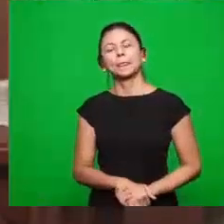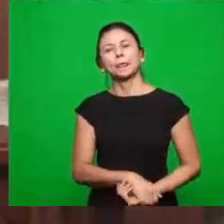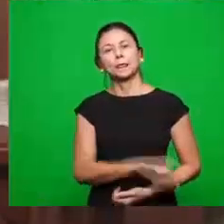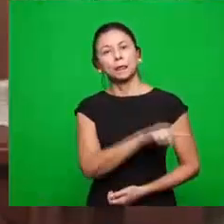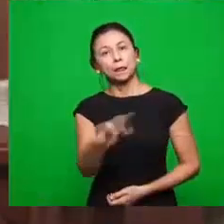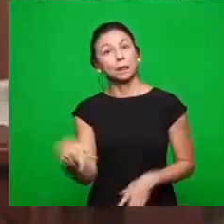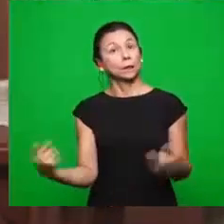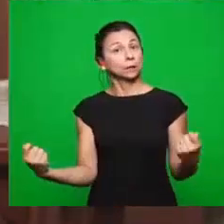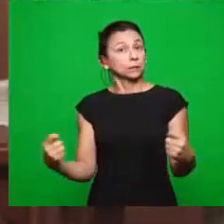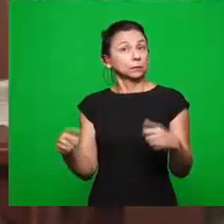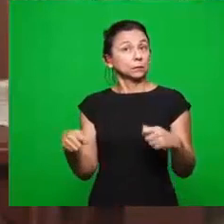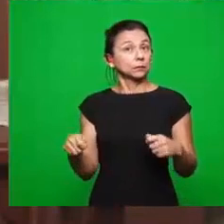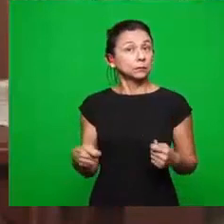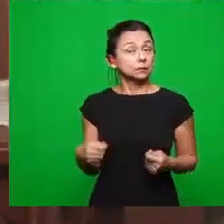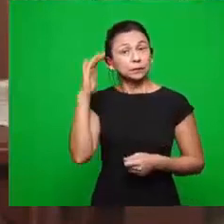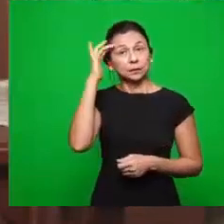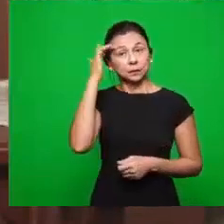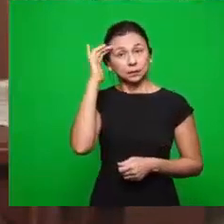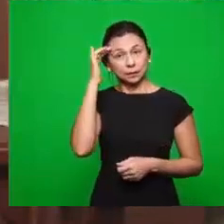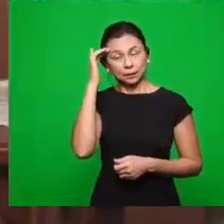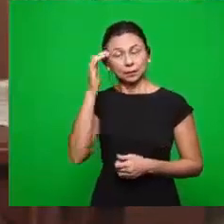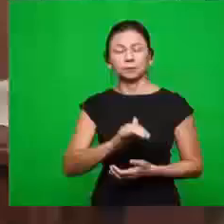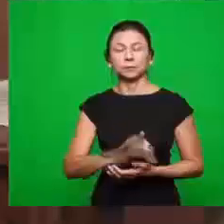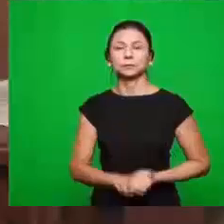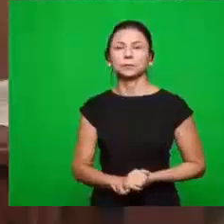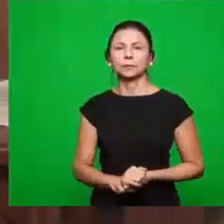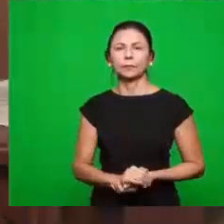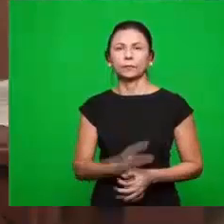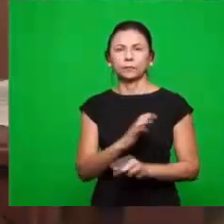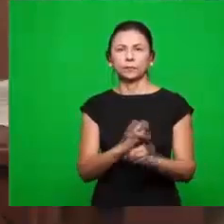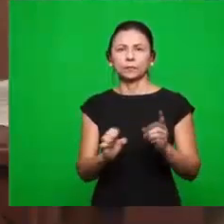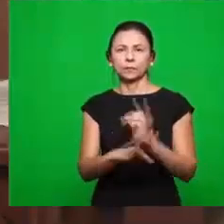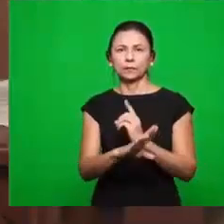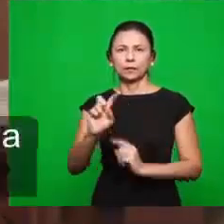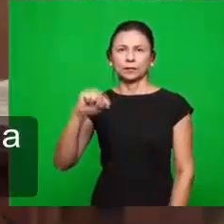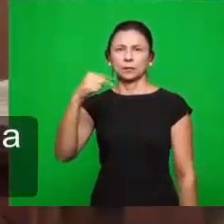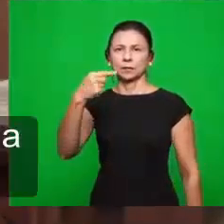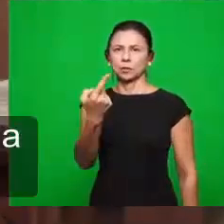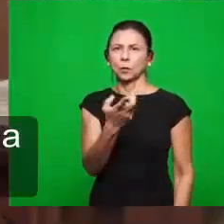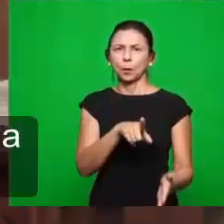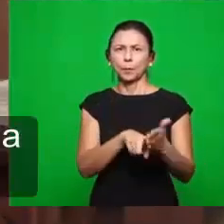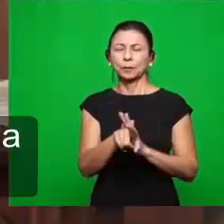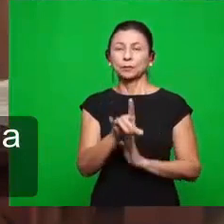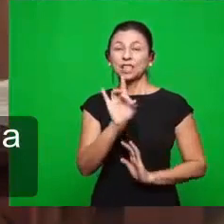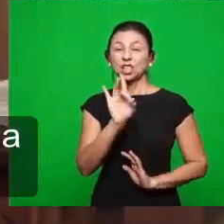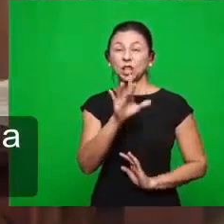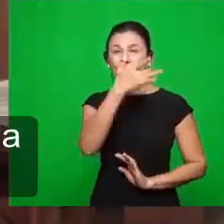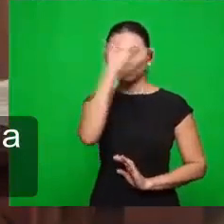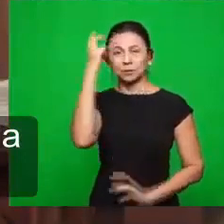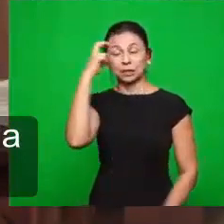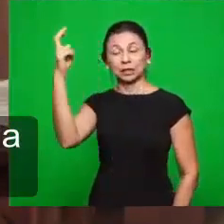que você precisa. E a partir das próximas escolas, nós vamos fazer uma pergunta só para os sabidos.